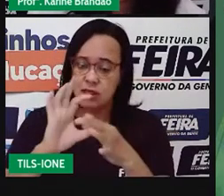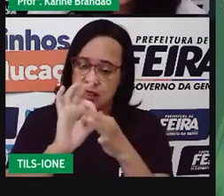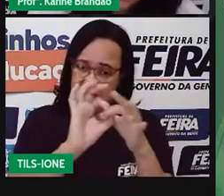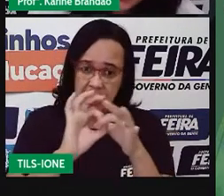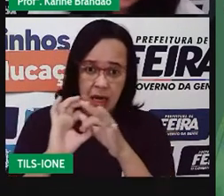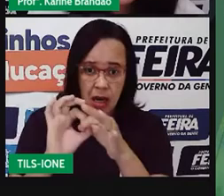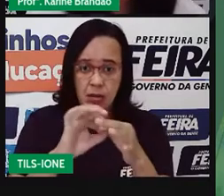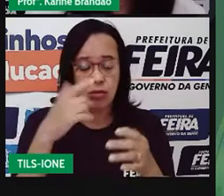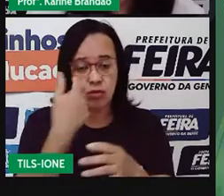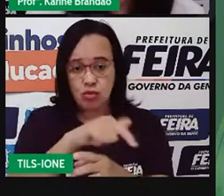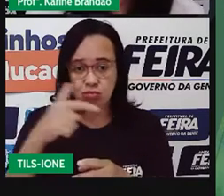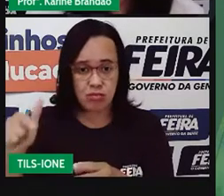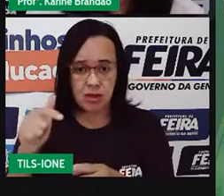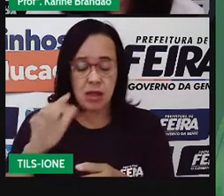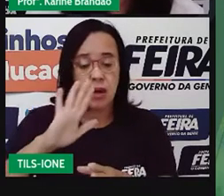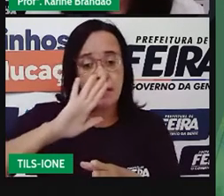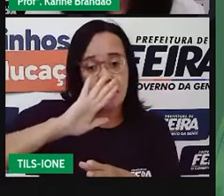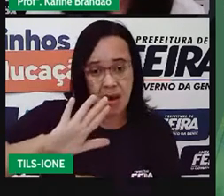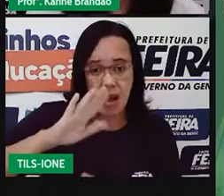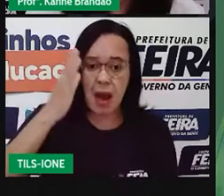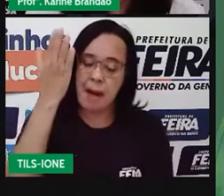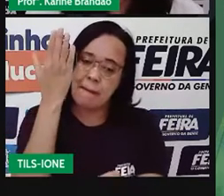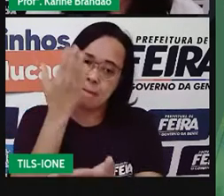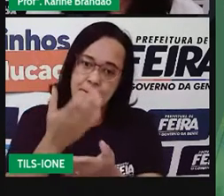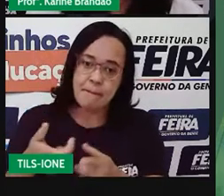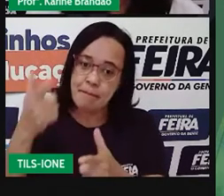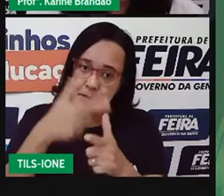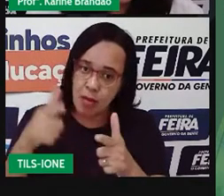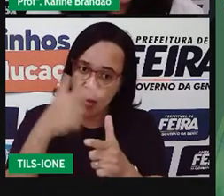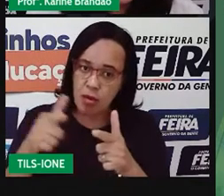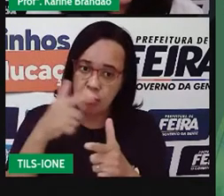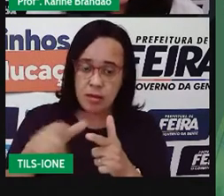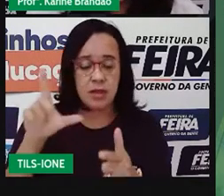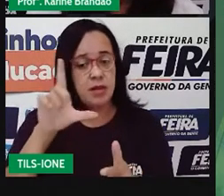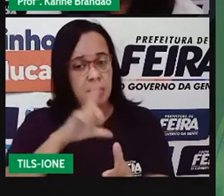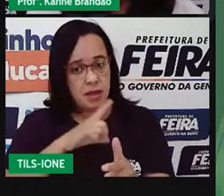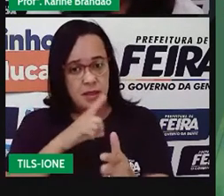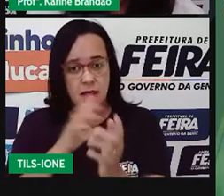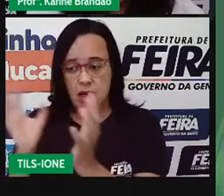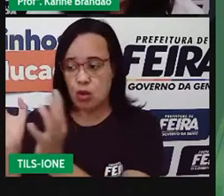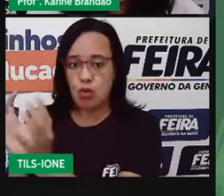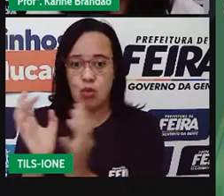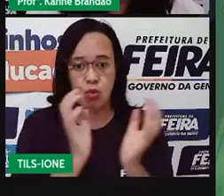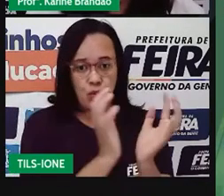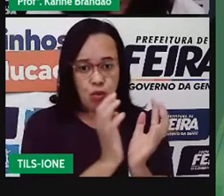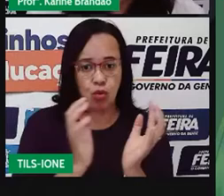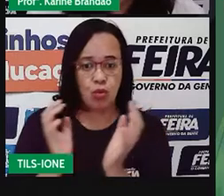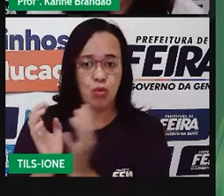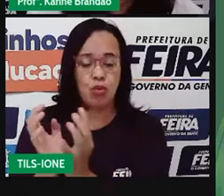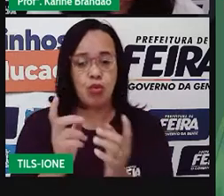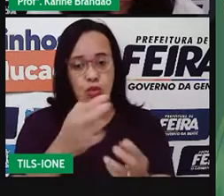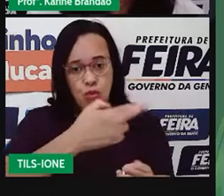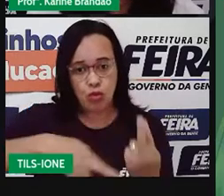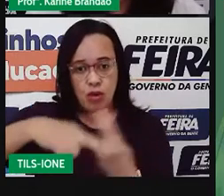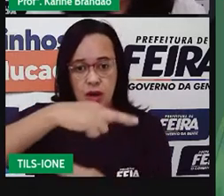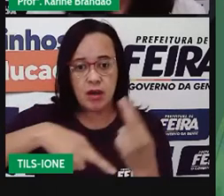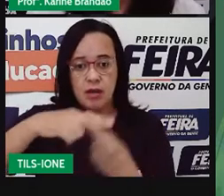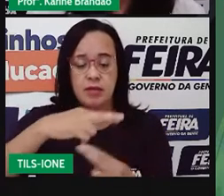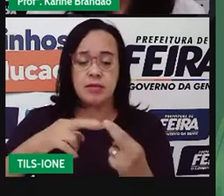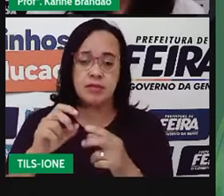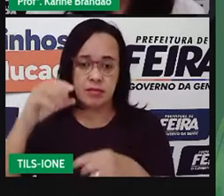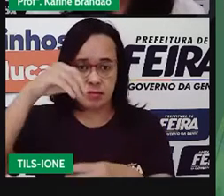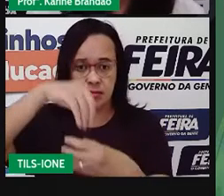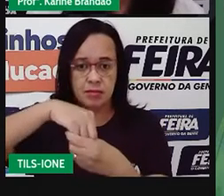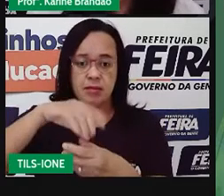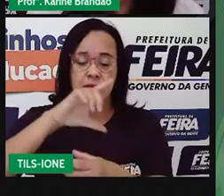algum prejuízo, algum dano para um dos envolvidos nessa relação. Para dar as boas-vindas, eu